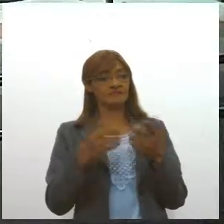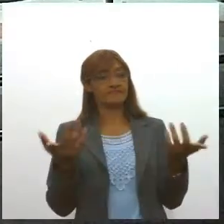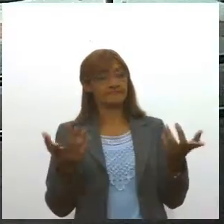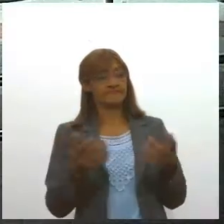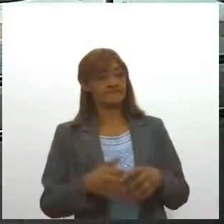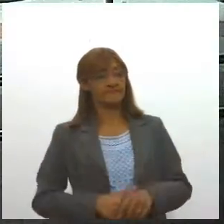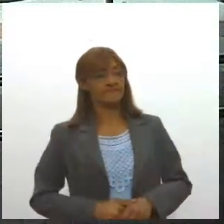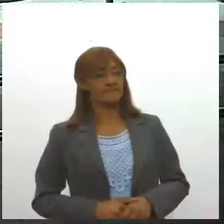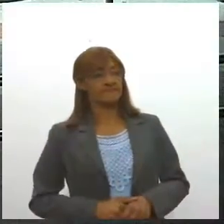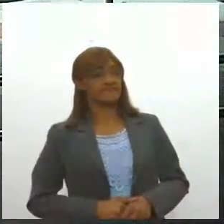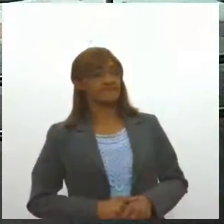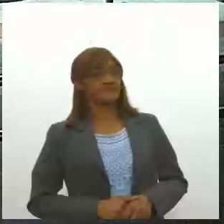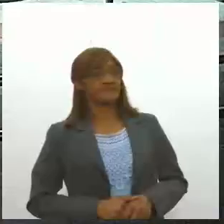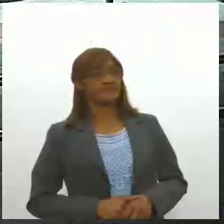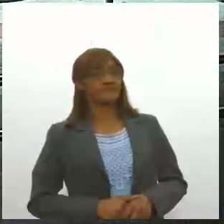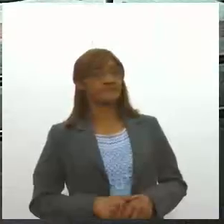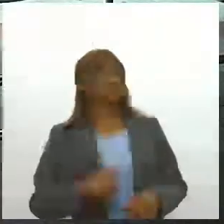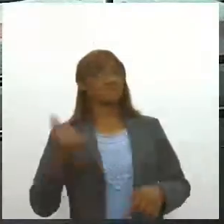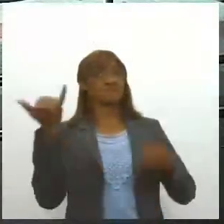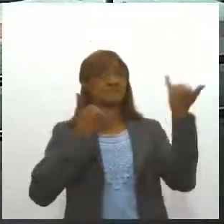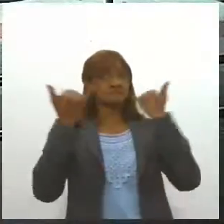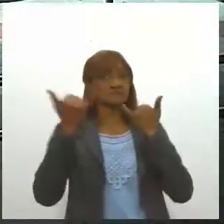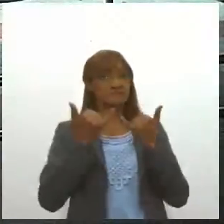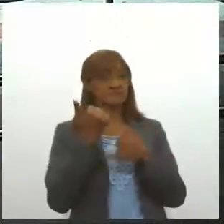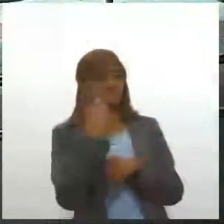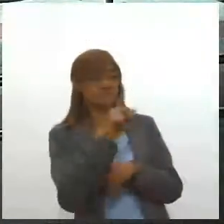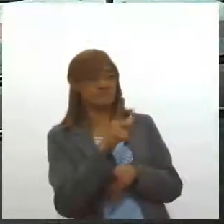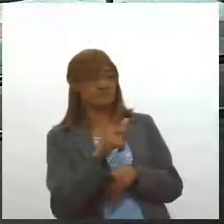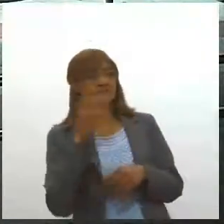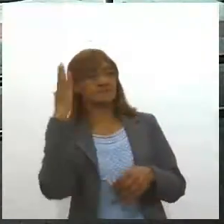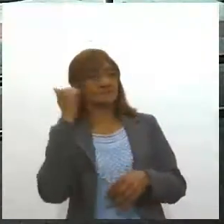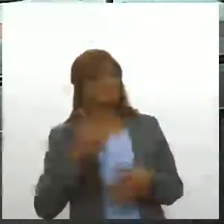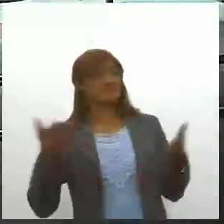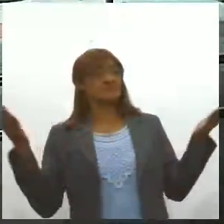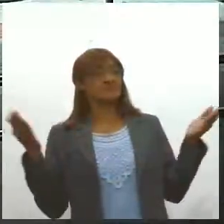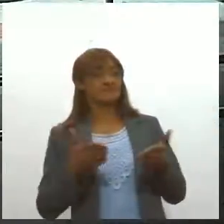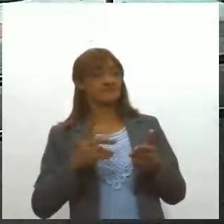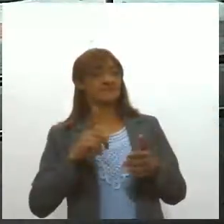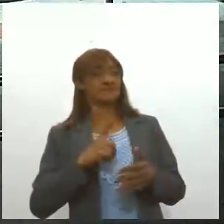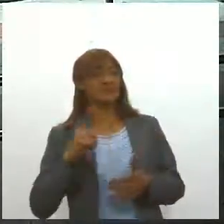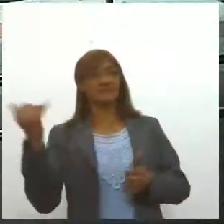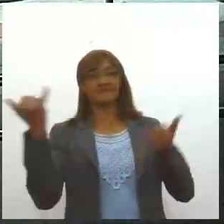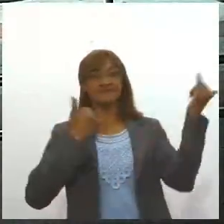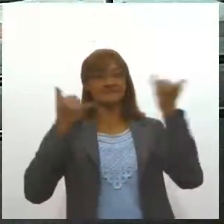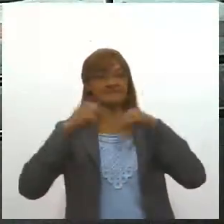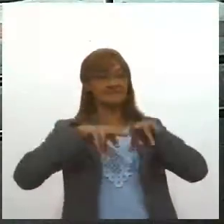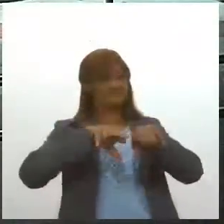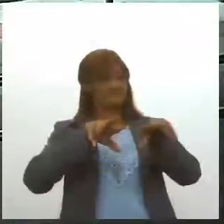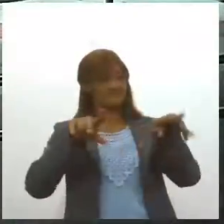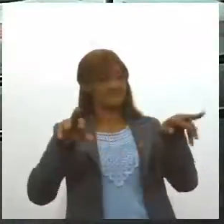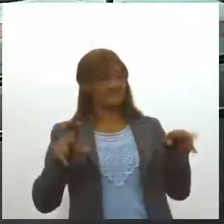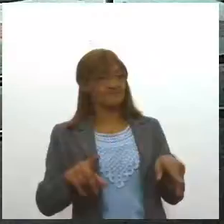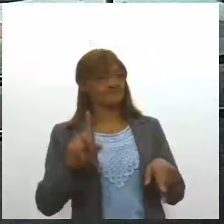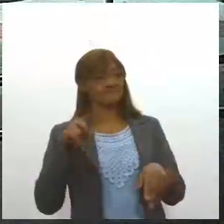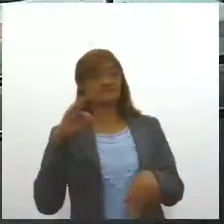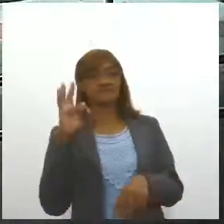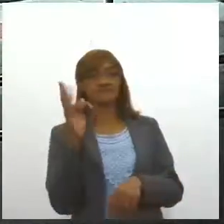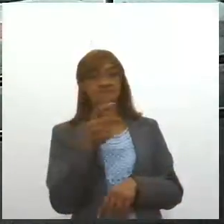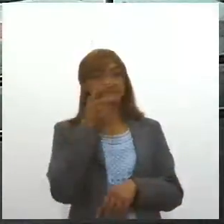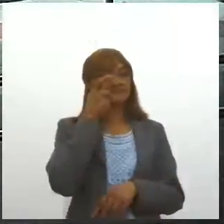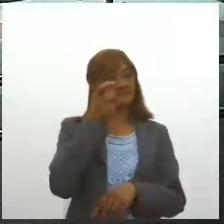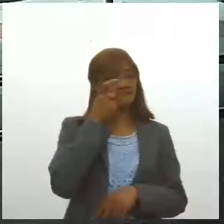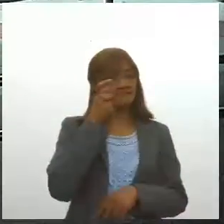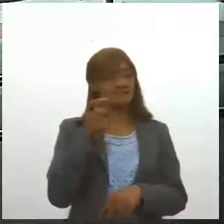Olha só, tem mais informação pra gente, Tayara? Eu sei que hoje você está cheia de informação aqui, né, para os nossos telespectadores do Alésio